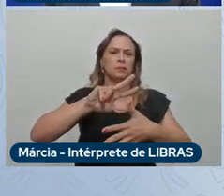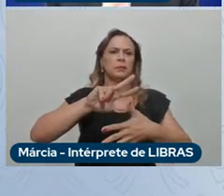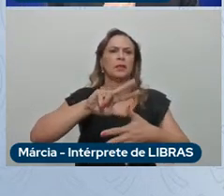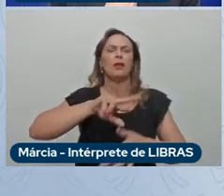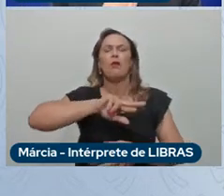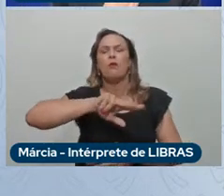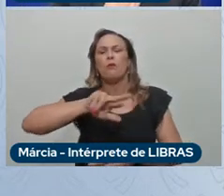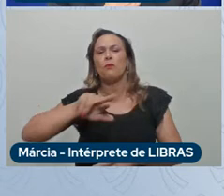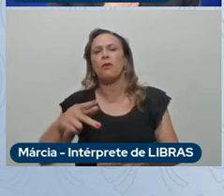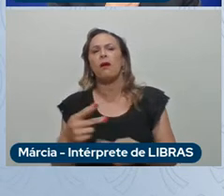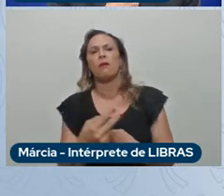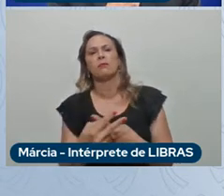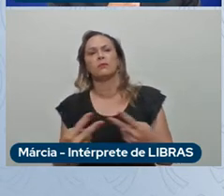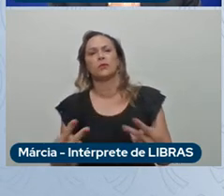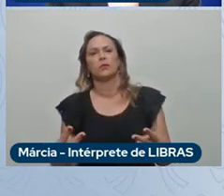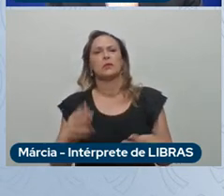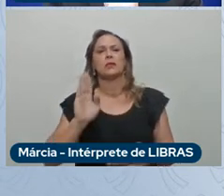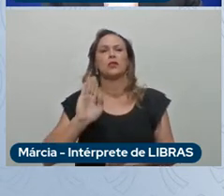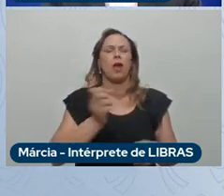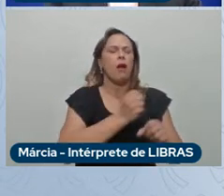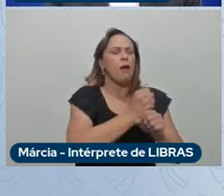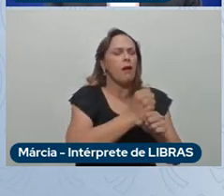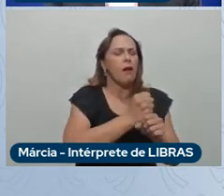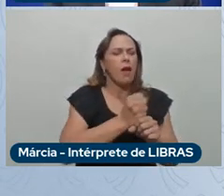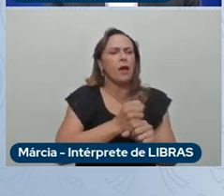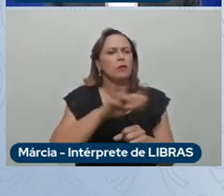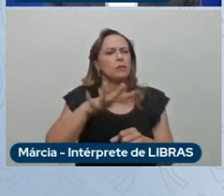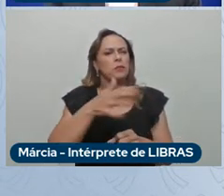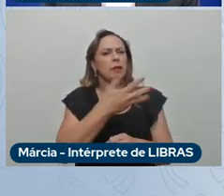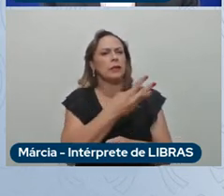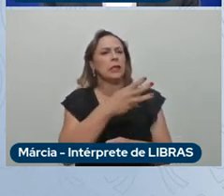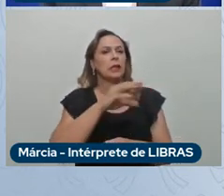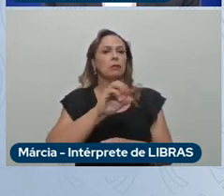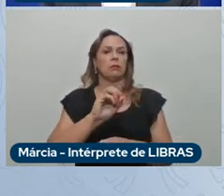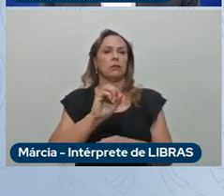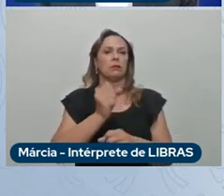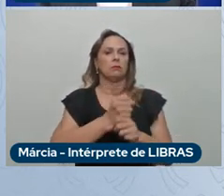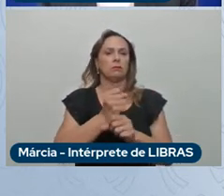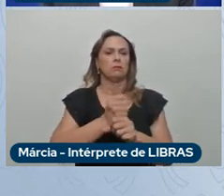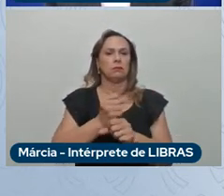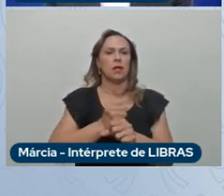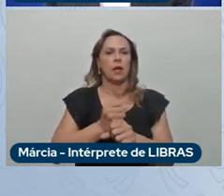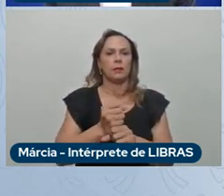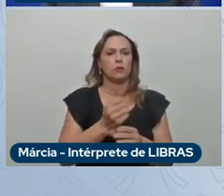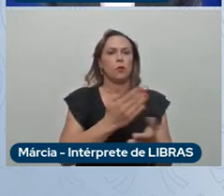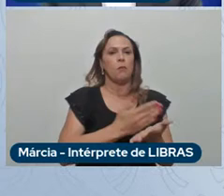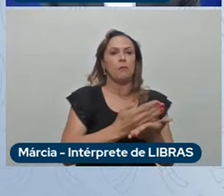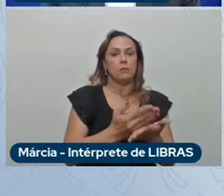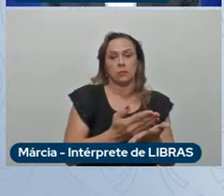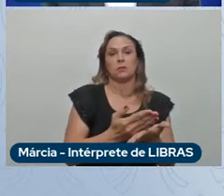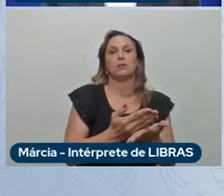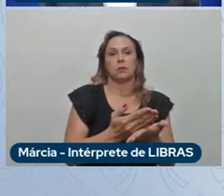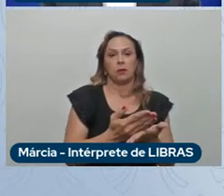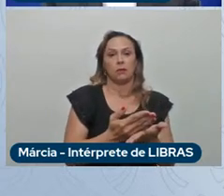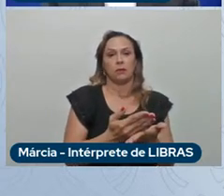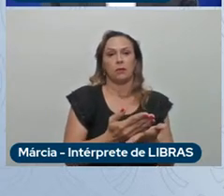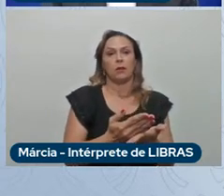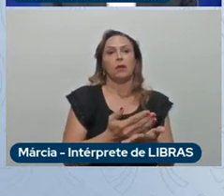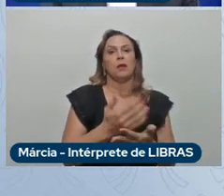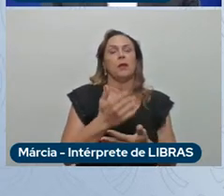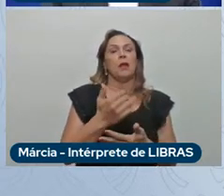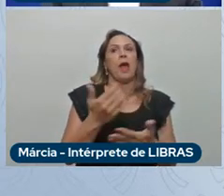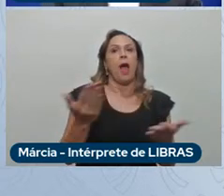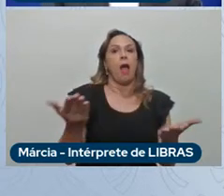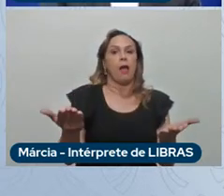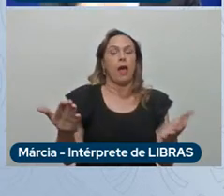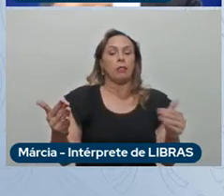que já fazem muitos anos 30 anos desde 90 até 2022 que é o ano onde estamos